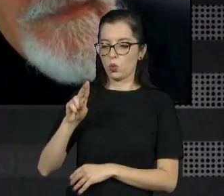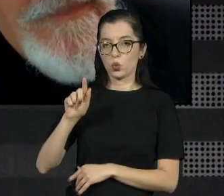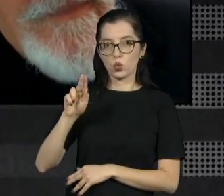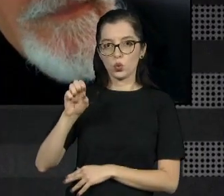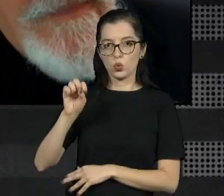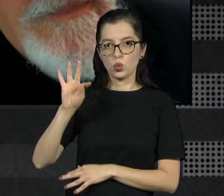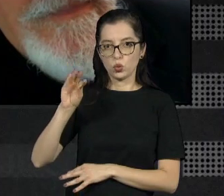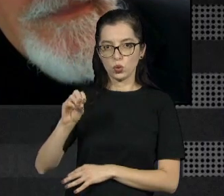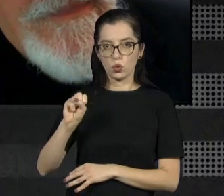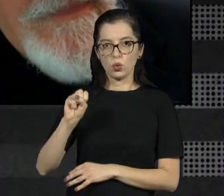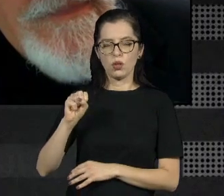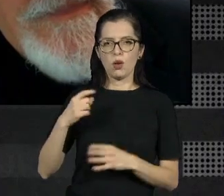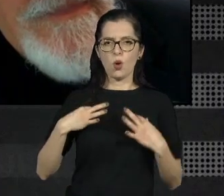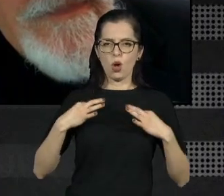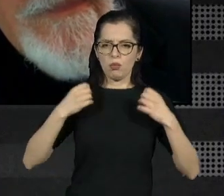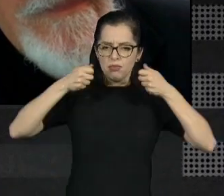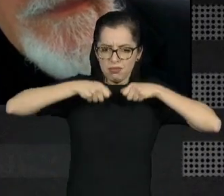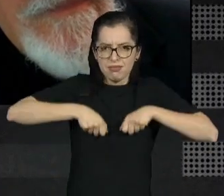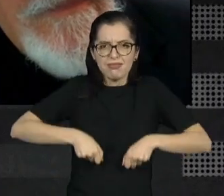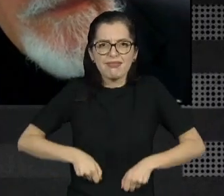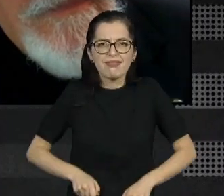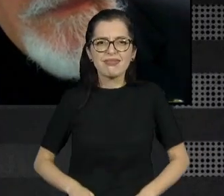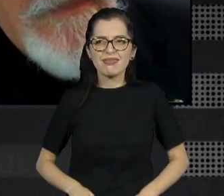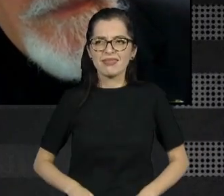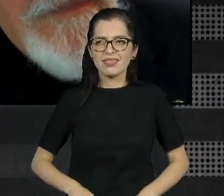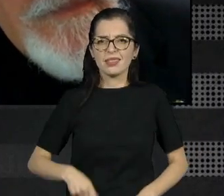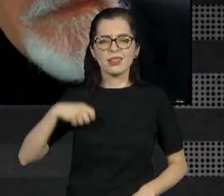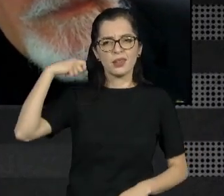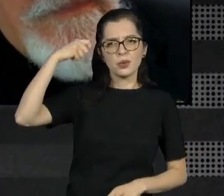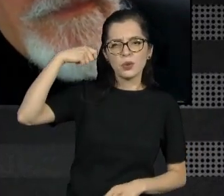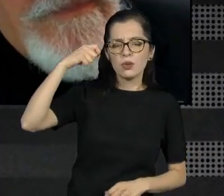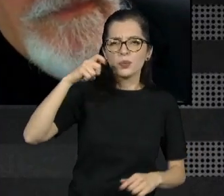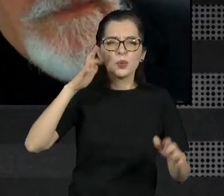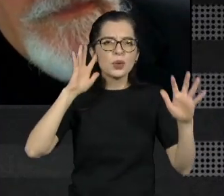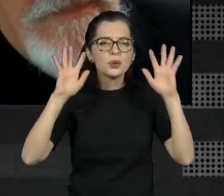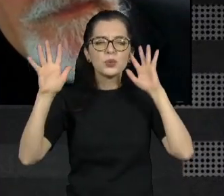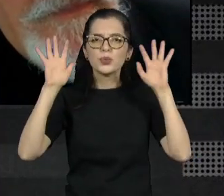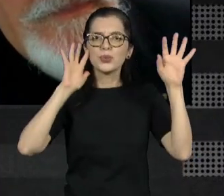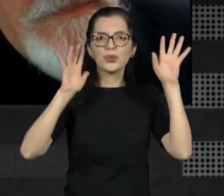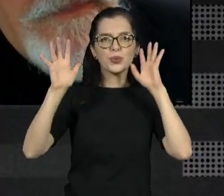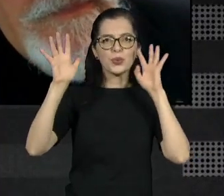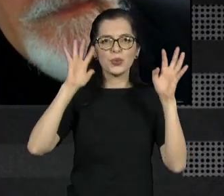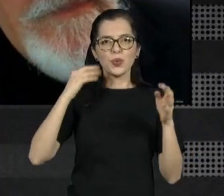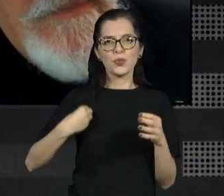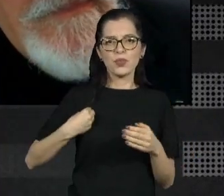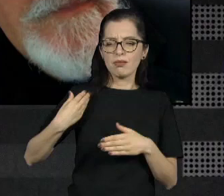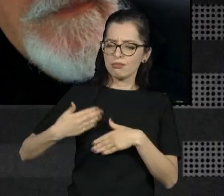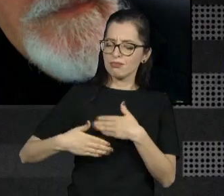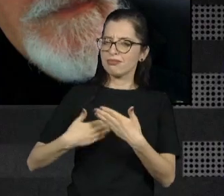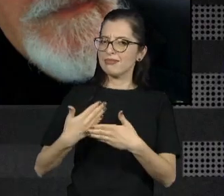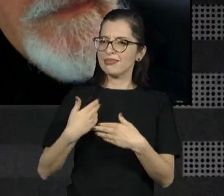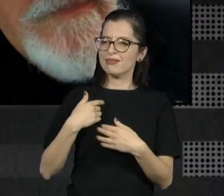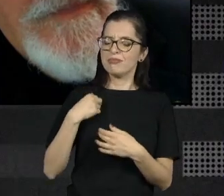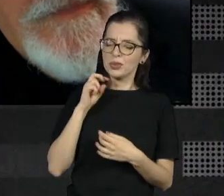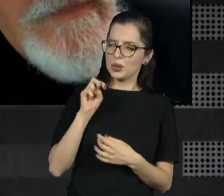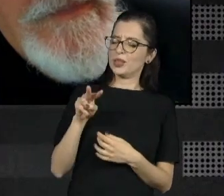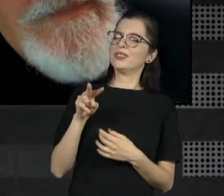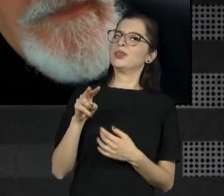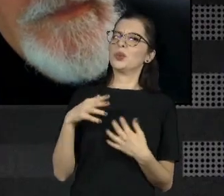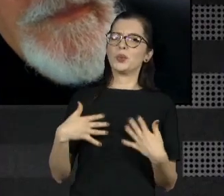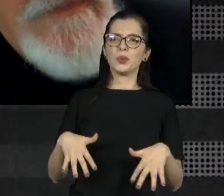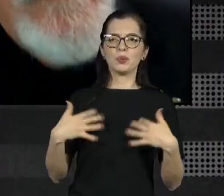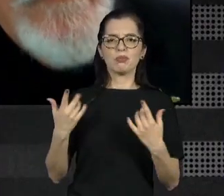povoada de sonhos, e aí fomos nos seguindo pela vida, até que conseguimos produzir juntos